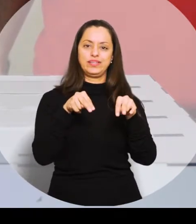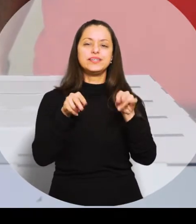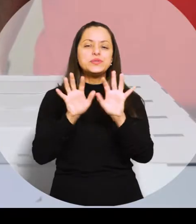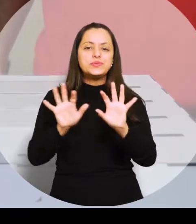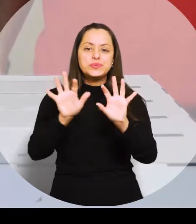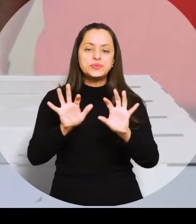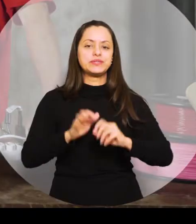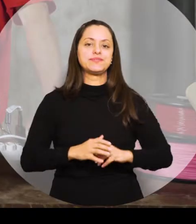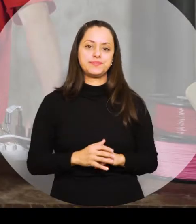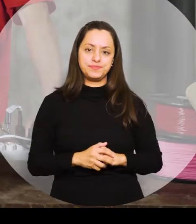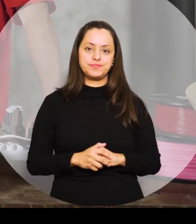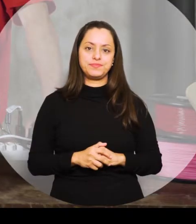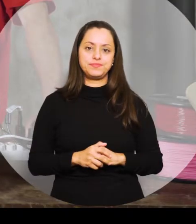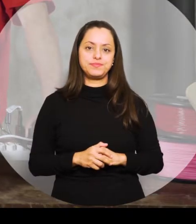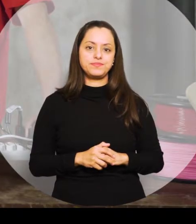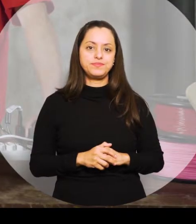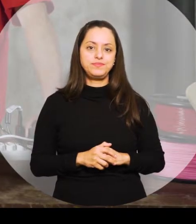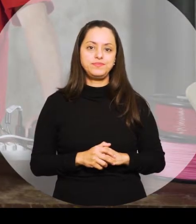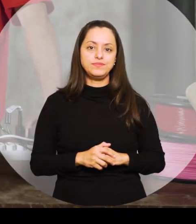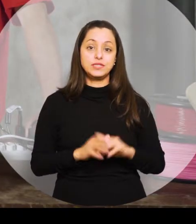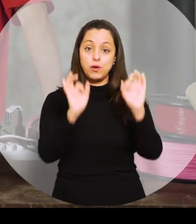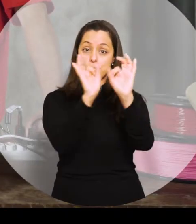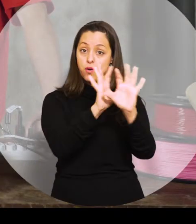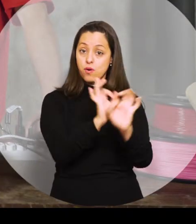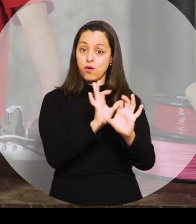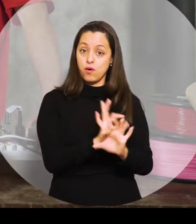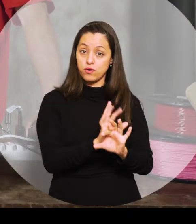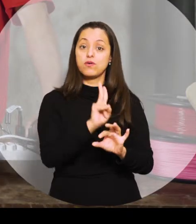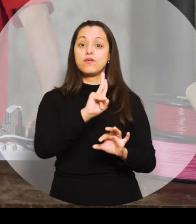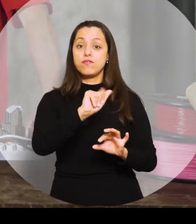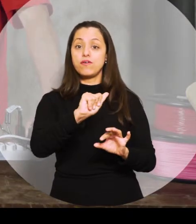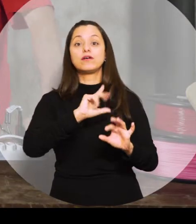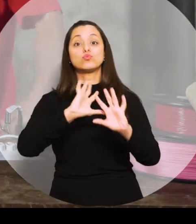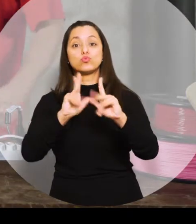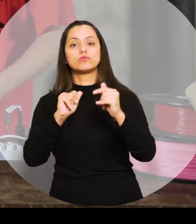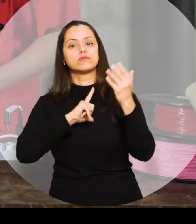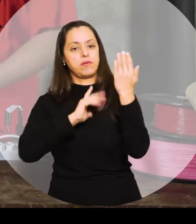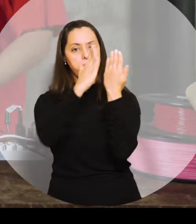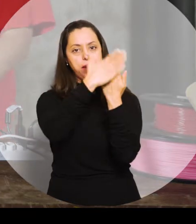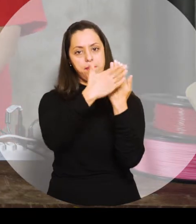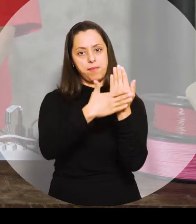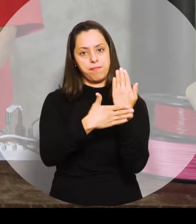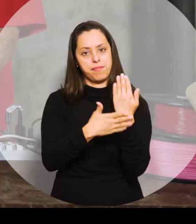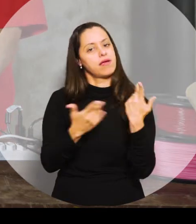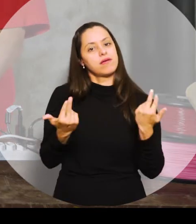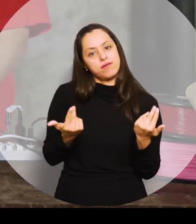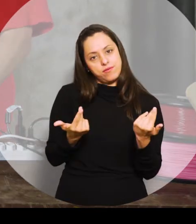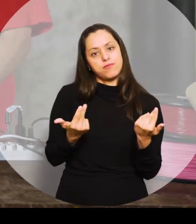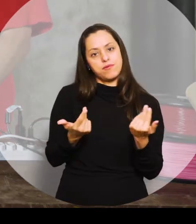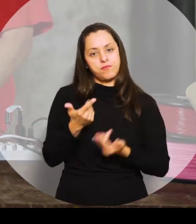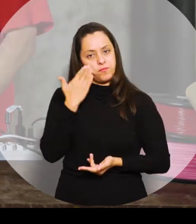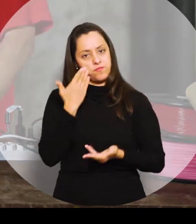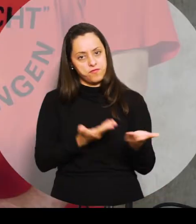de acrílico com cola instantânea. Depois que a gente colou o envelope, a gente vai colar ele no painel. Então o mesmo processo.